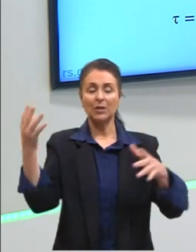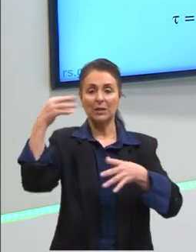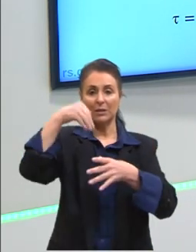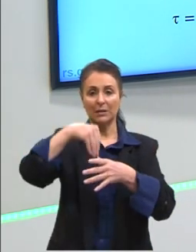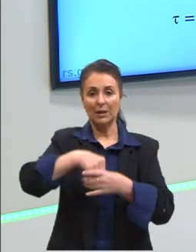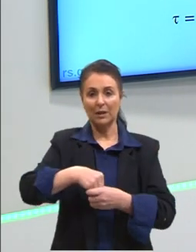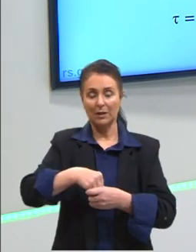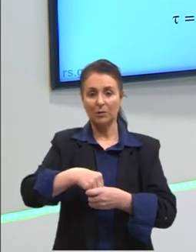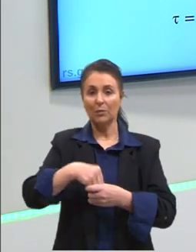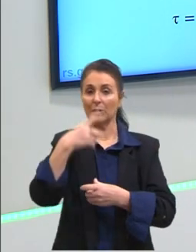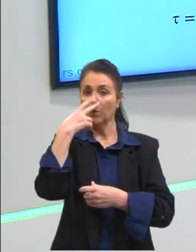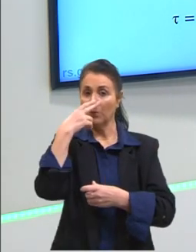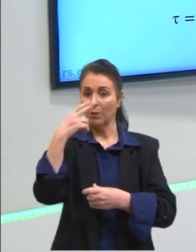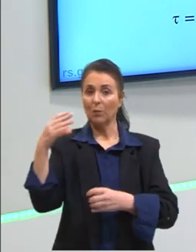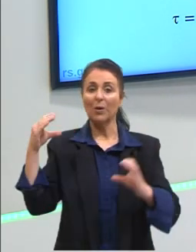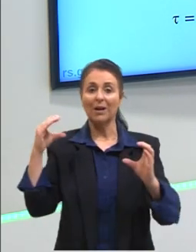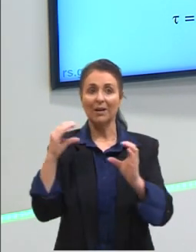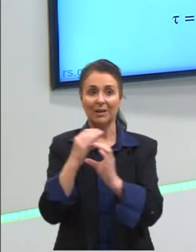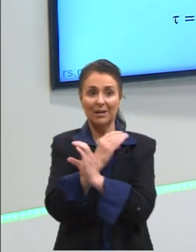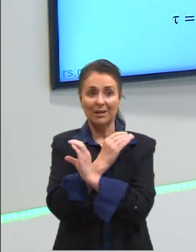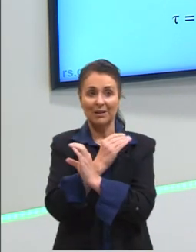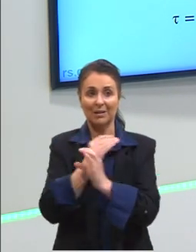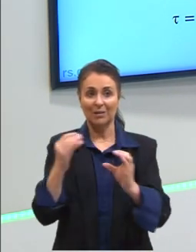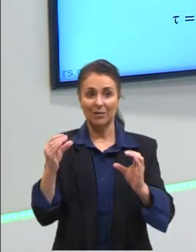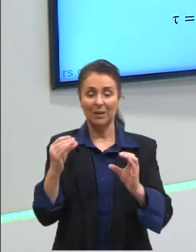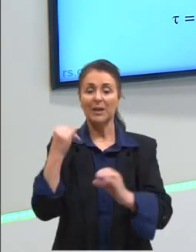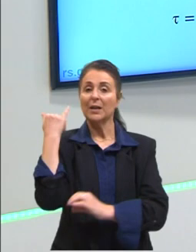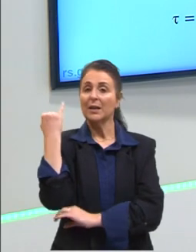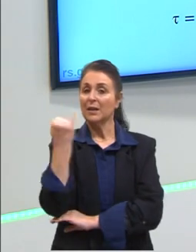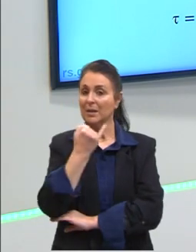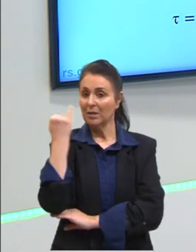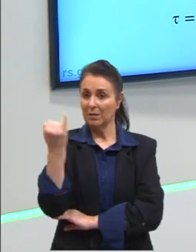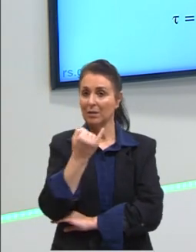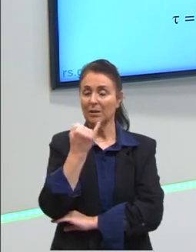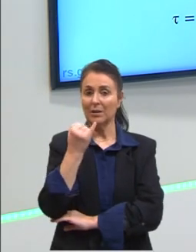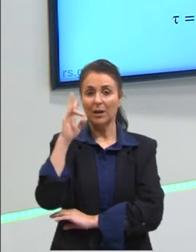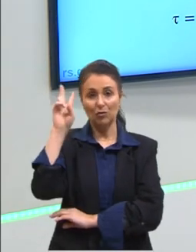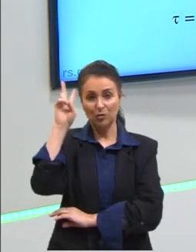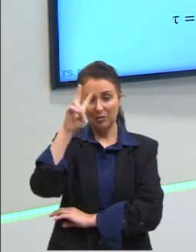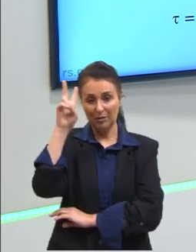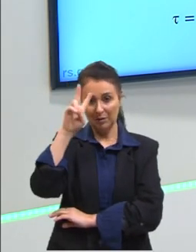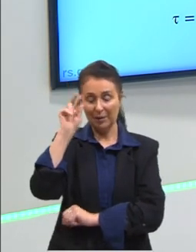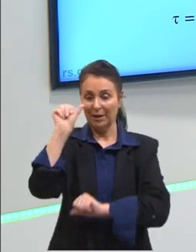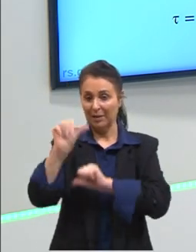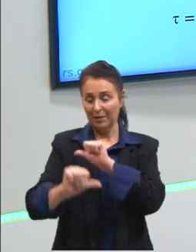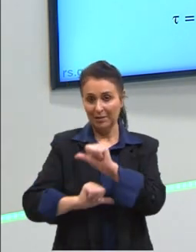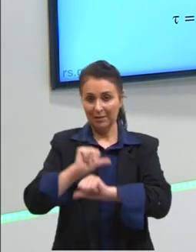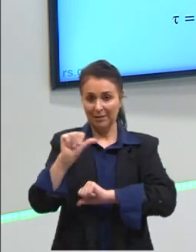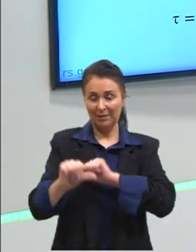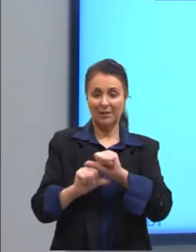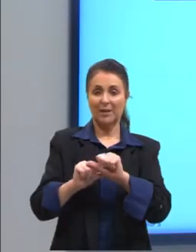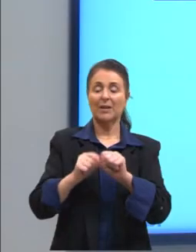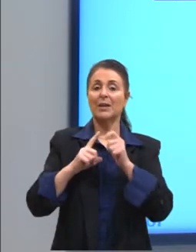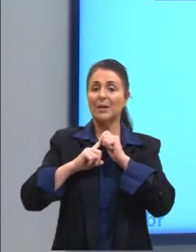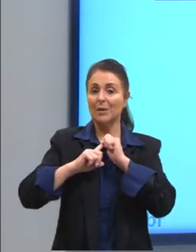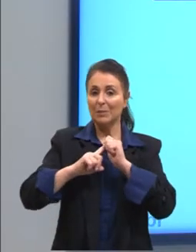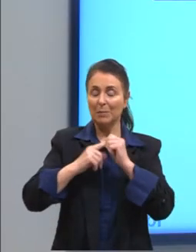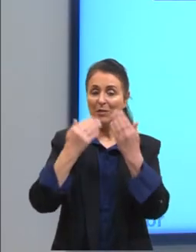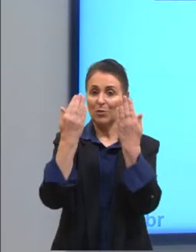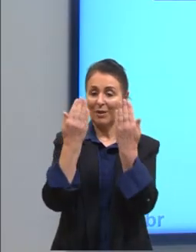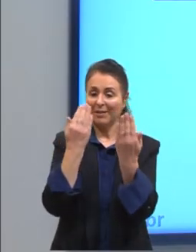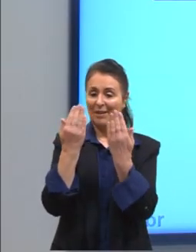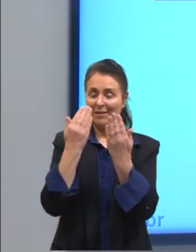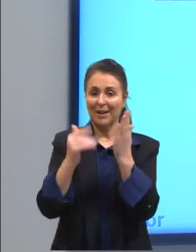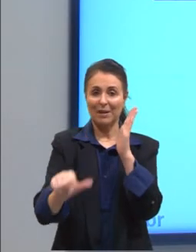a calor. Uma coisa importante para reforçar sobre essas transformações, e principalmente essa análise aqui da